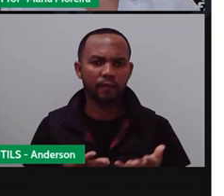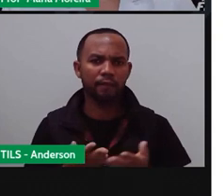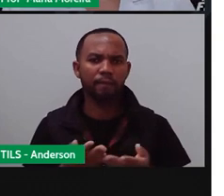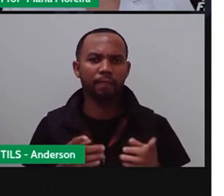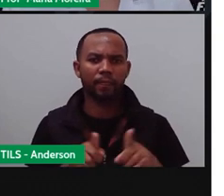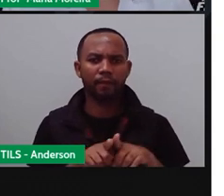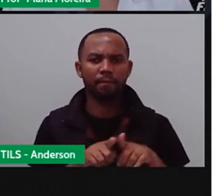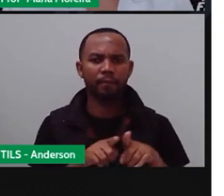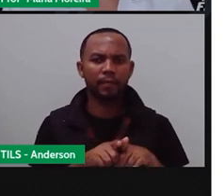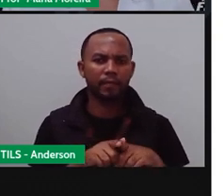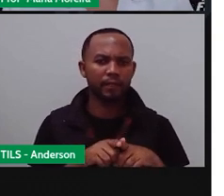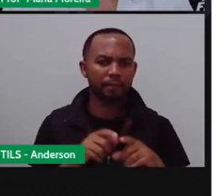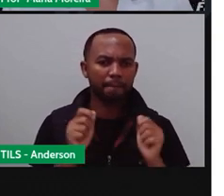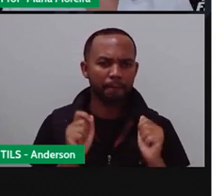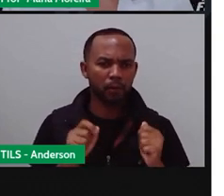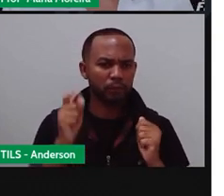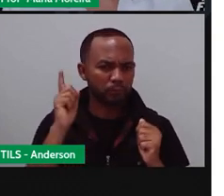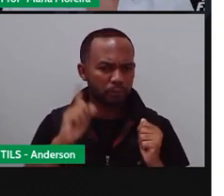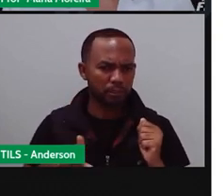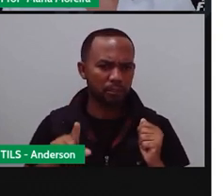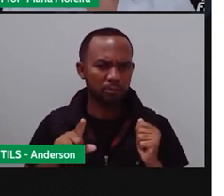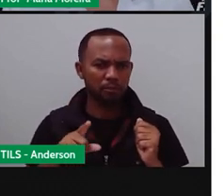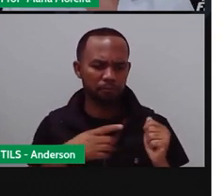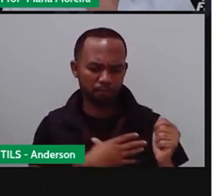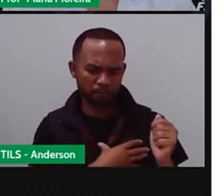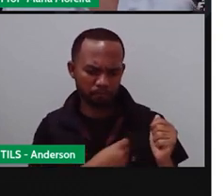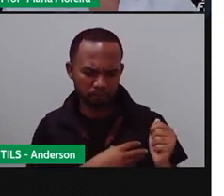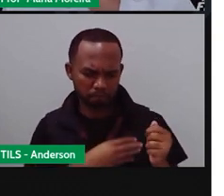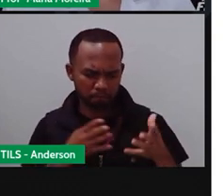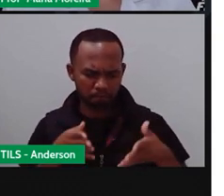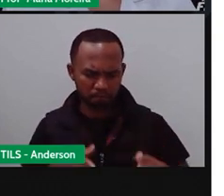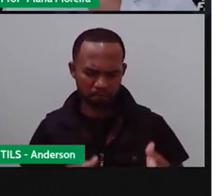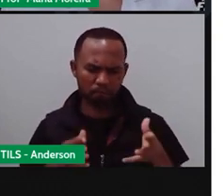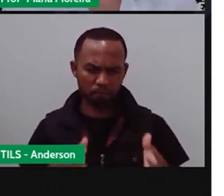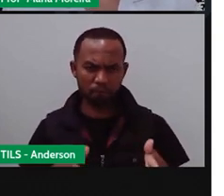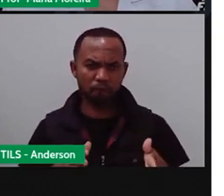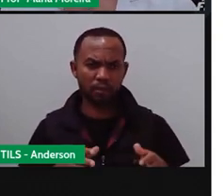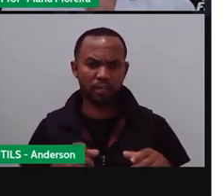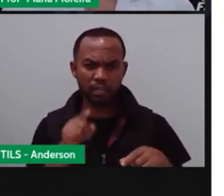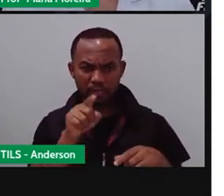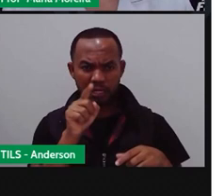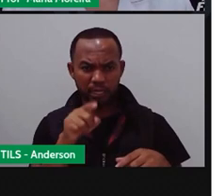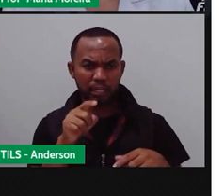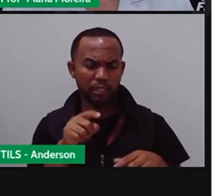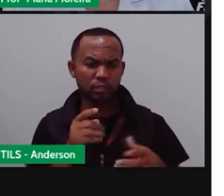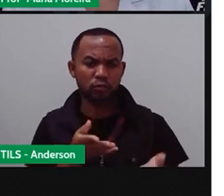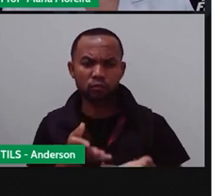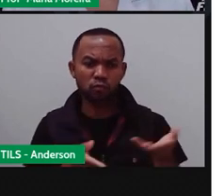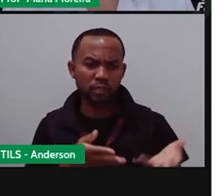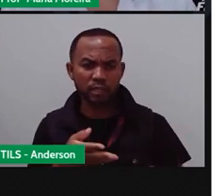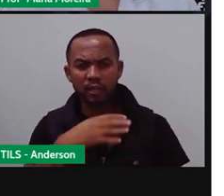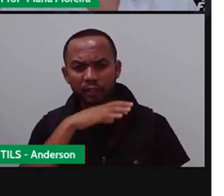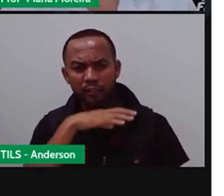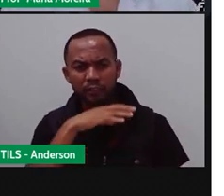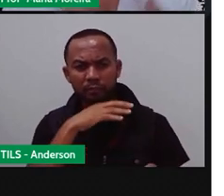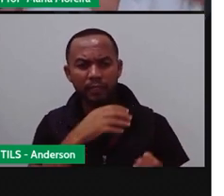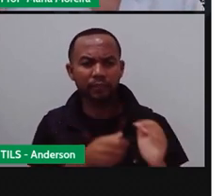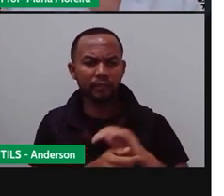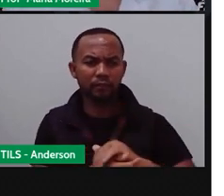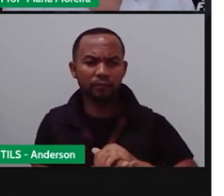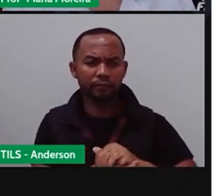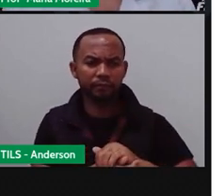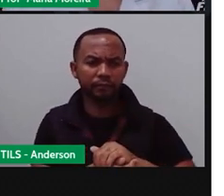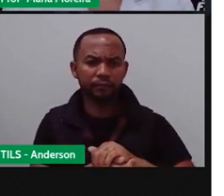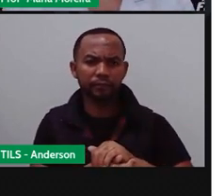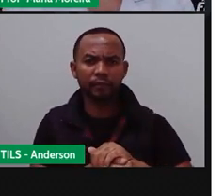cativeiro, ela vai conseguir procriar. Então, assim, o Projeto Tamar é uma dessas organizações, tá, e existem outras